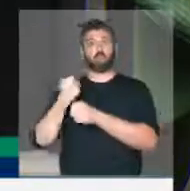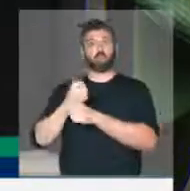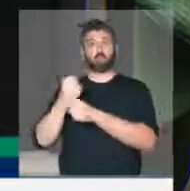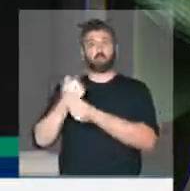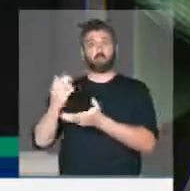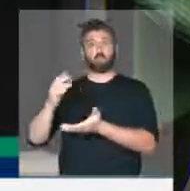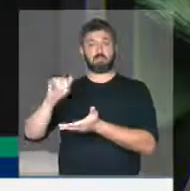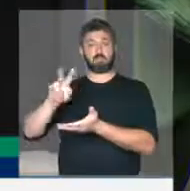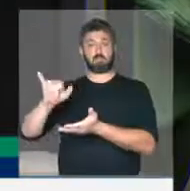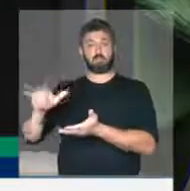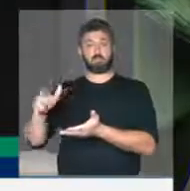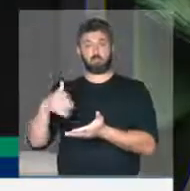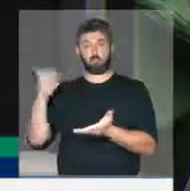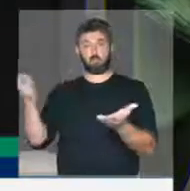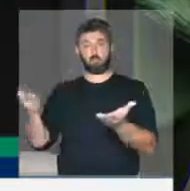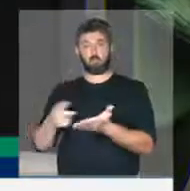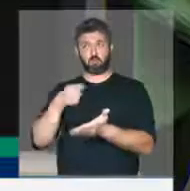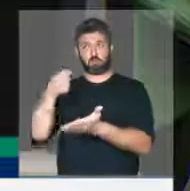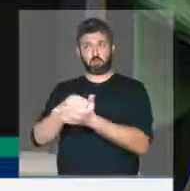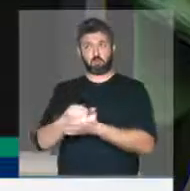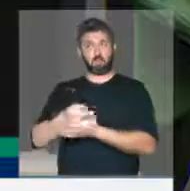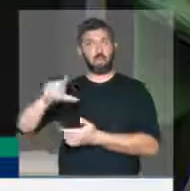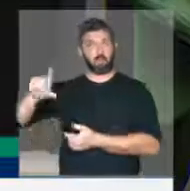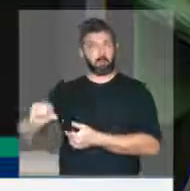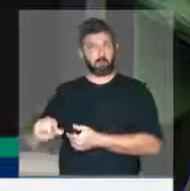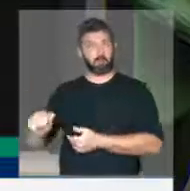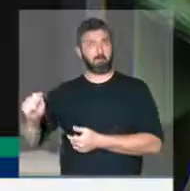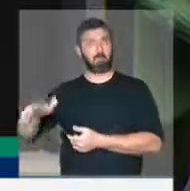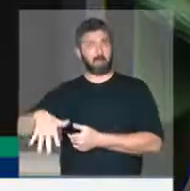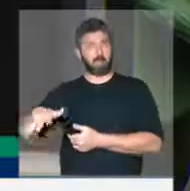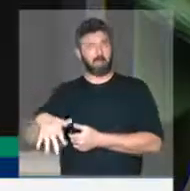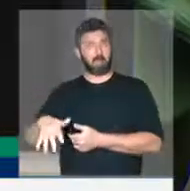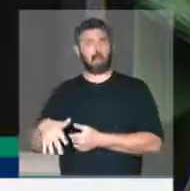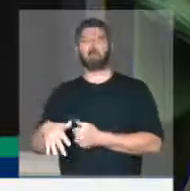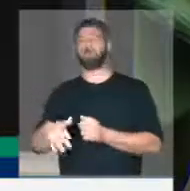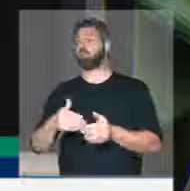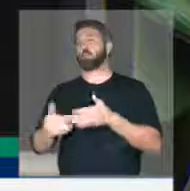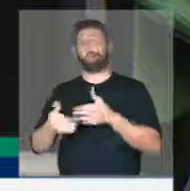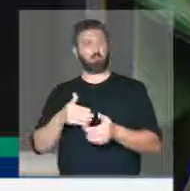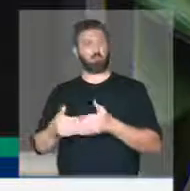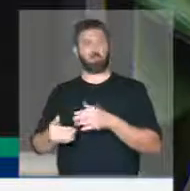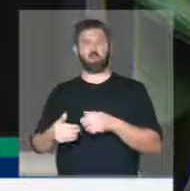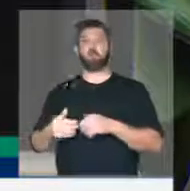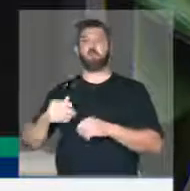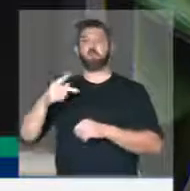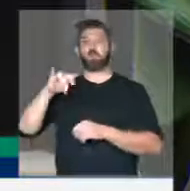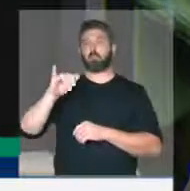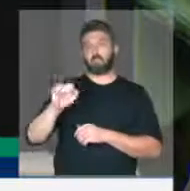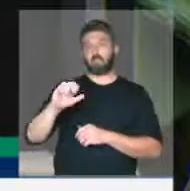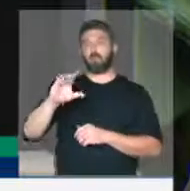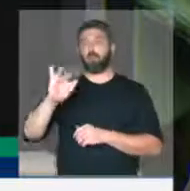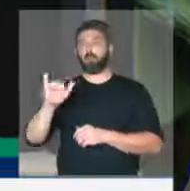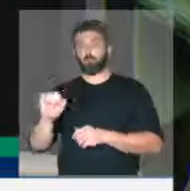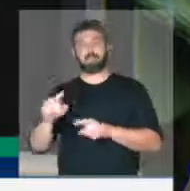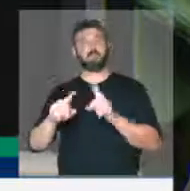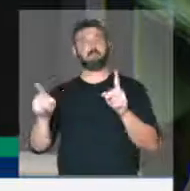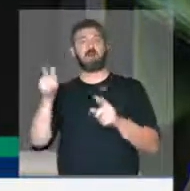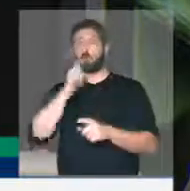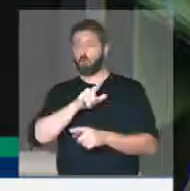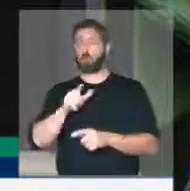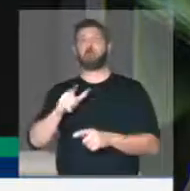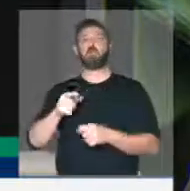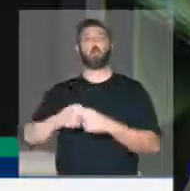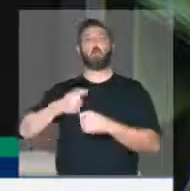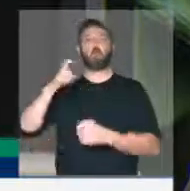civil, que hoje paga uma alíquota bem mais baixa, mesmo levando em conta o PIS ou COFINS, seja